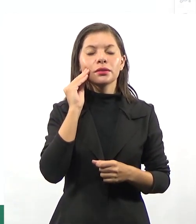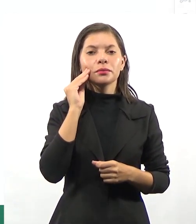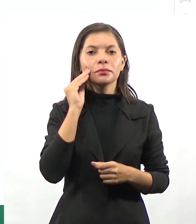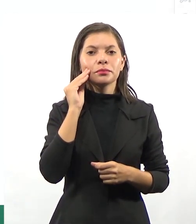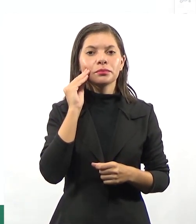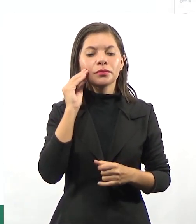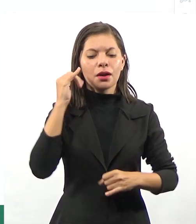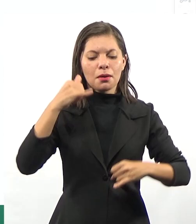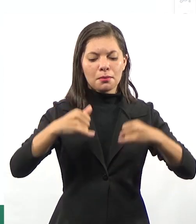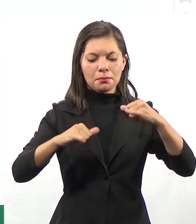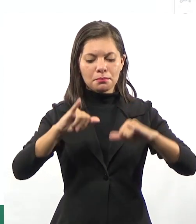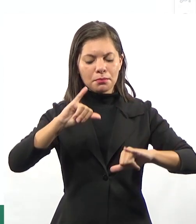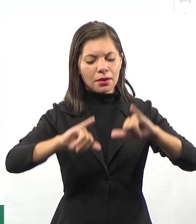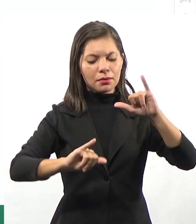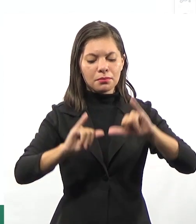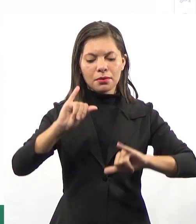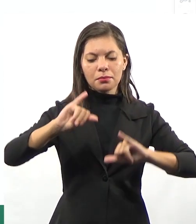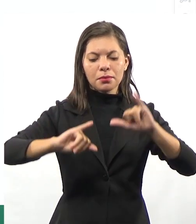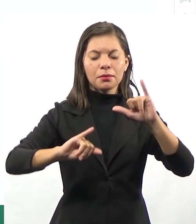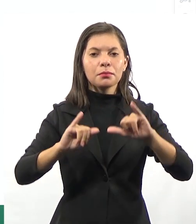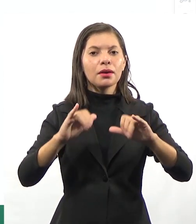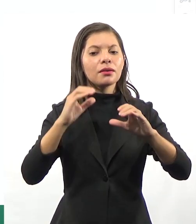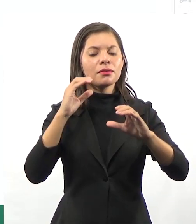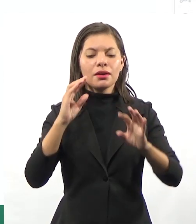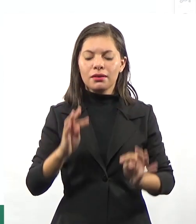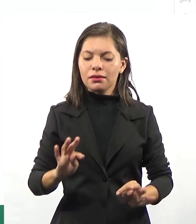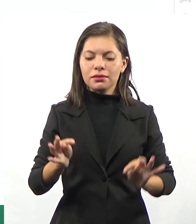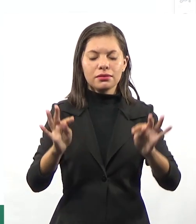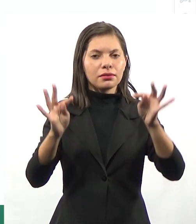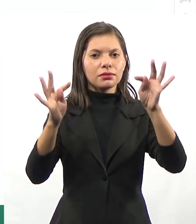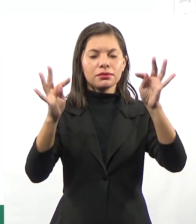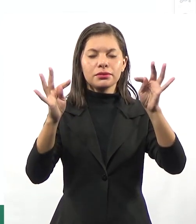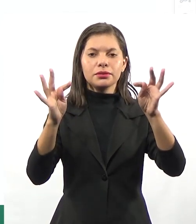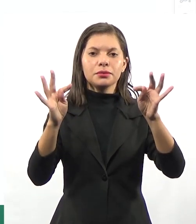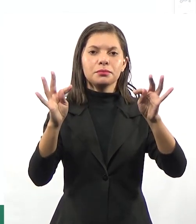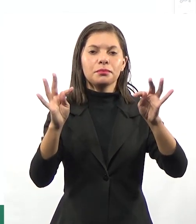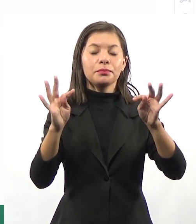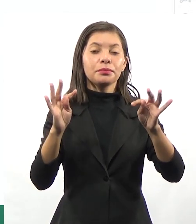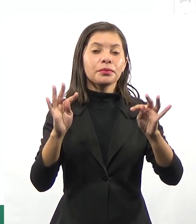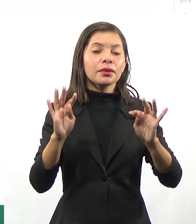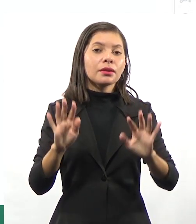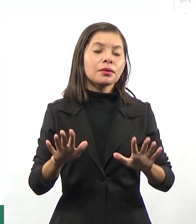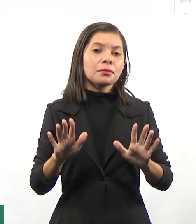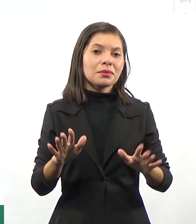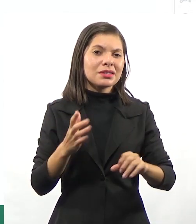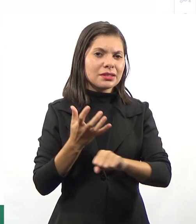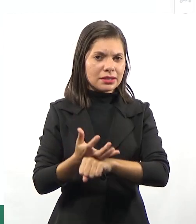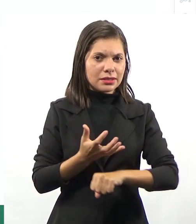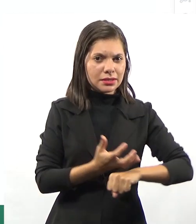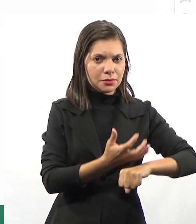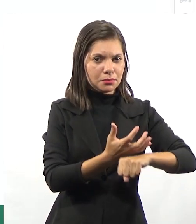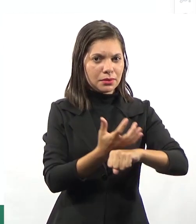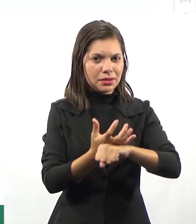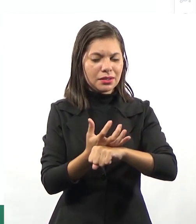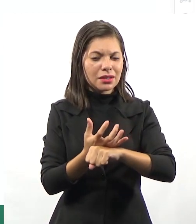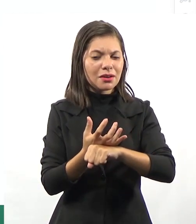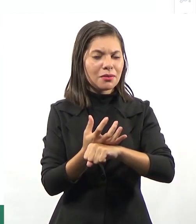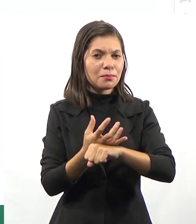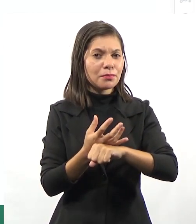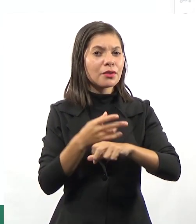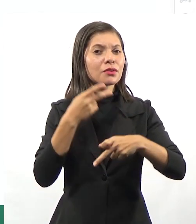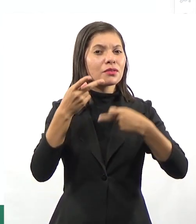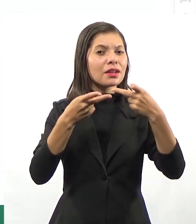experiência química, também são meios tecnológicos. Mas na disciplina a gente vai dar mais